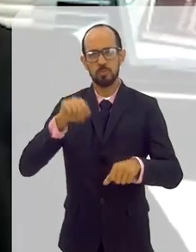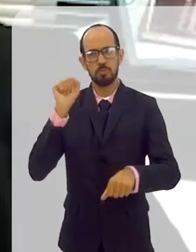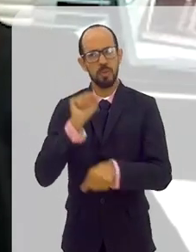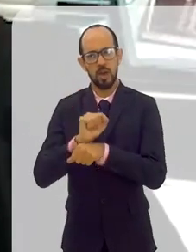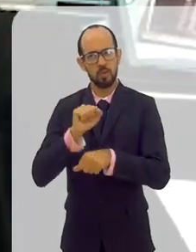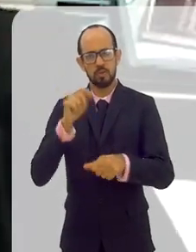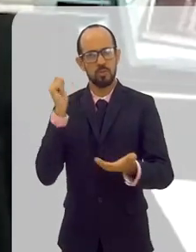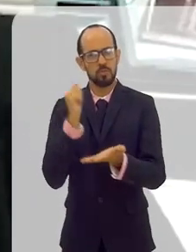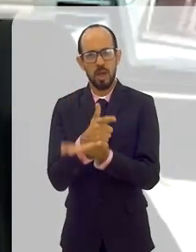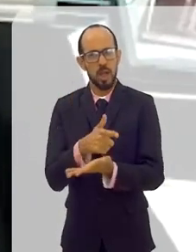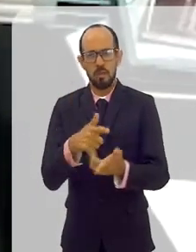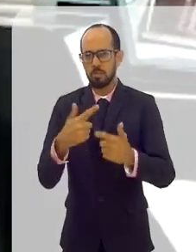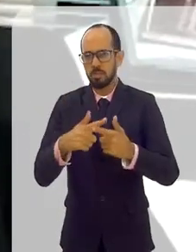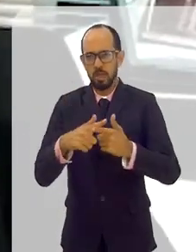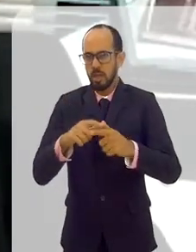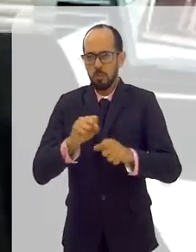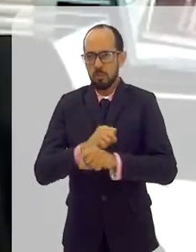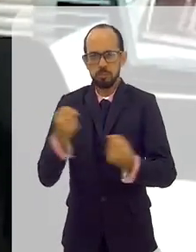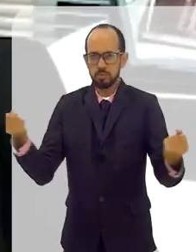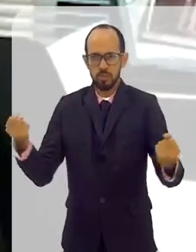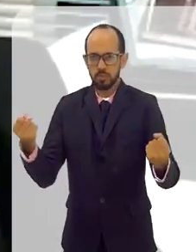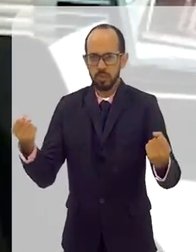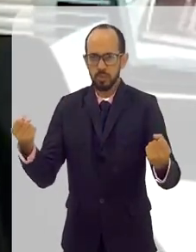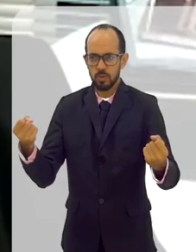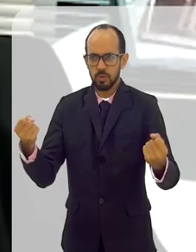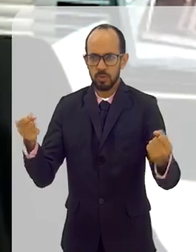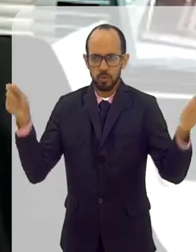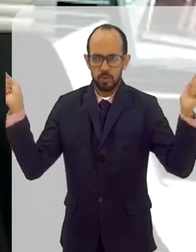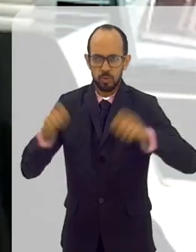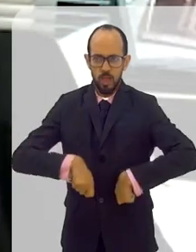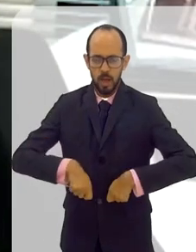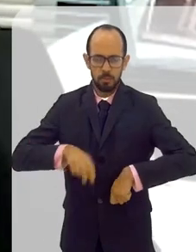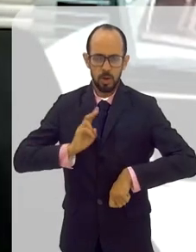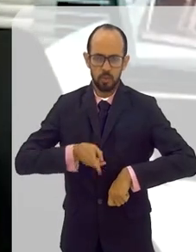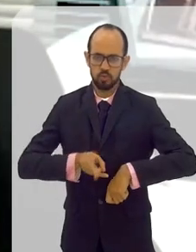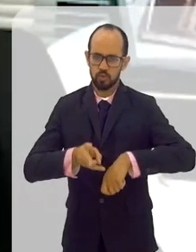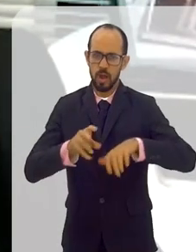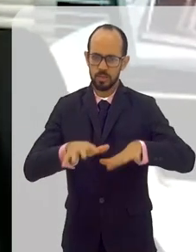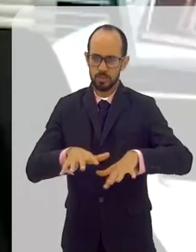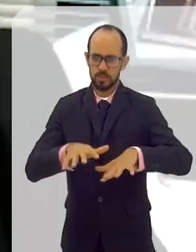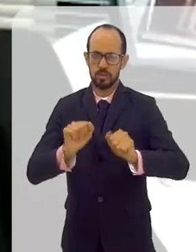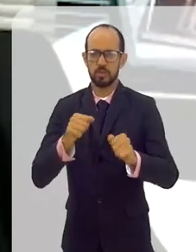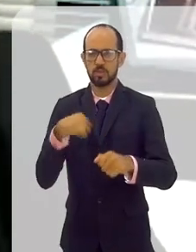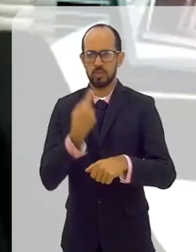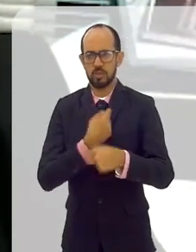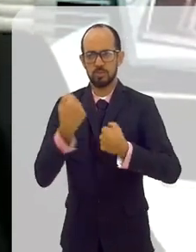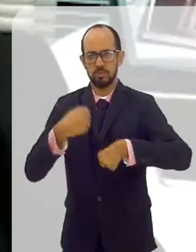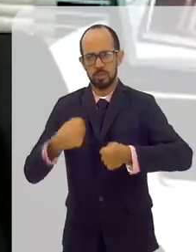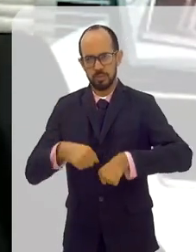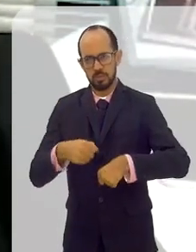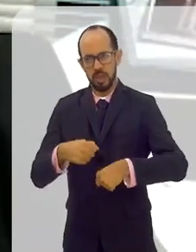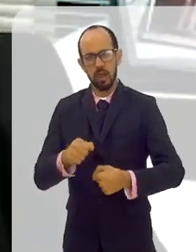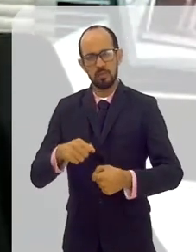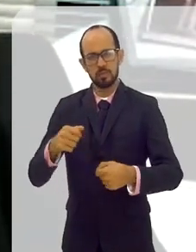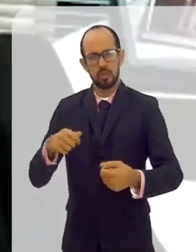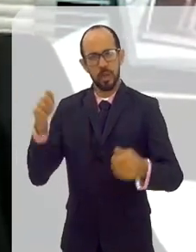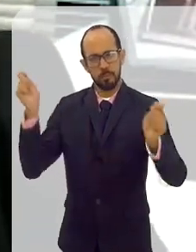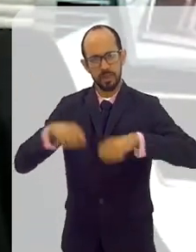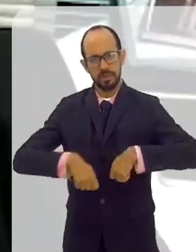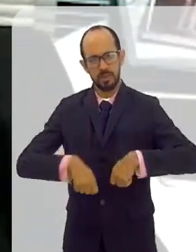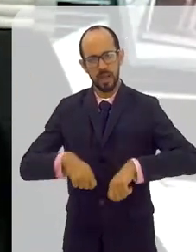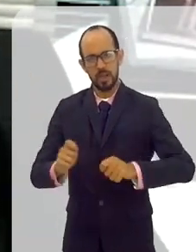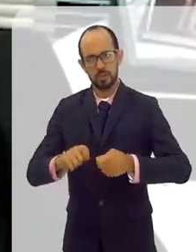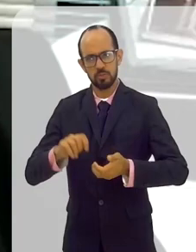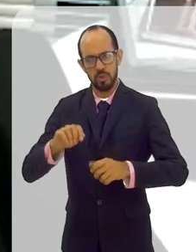concessionárias de água e luz. Isso não é possível. Não se pode continuar assim. Nós precisávamos de recursos